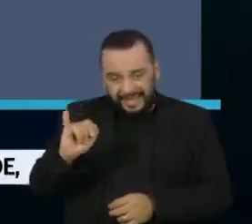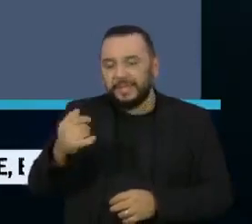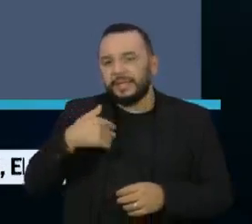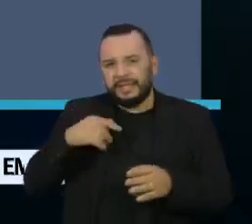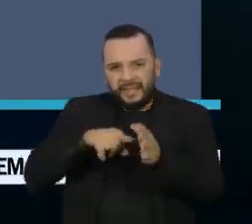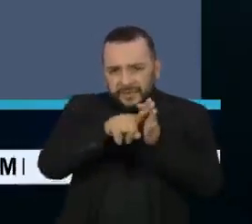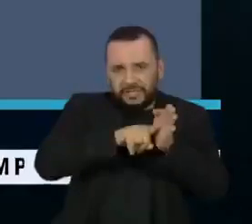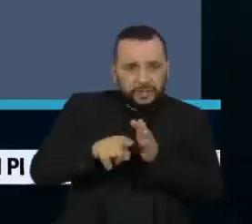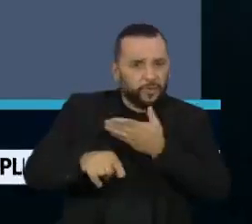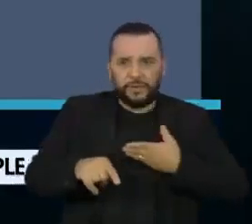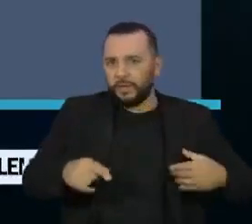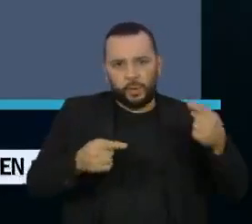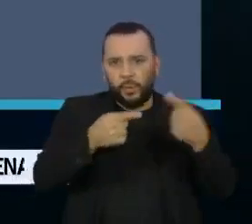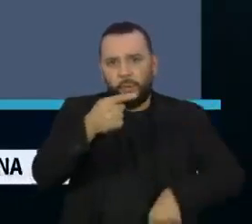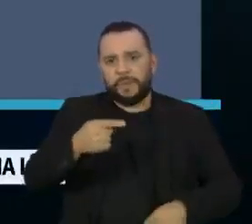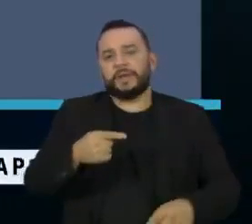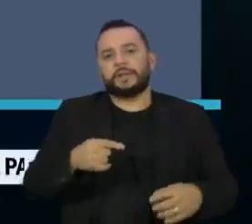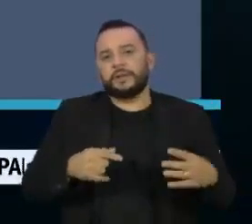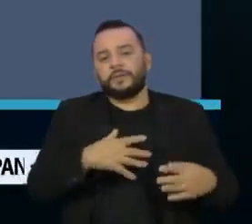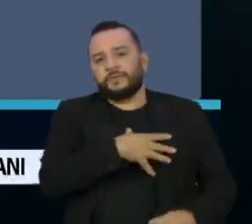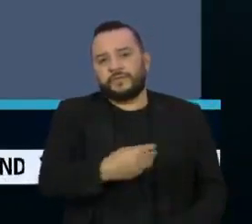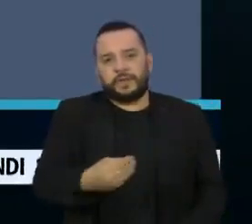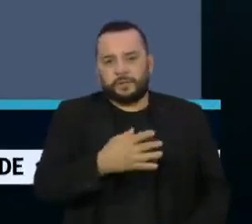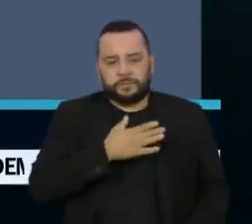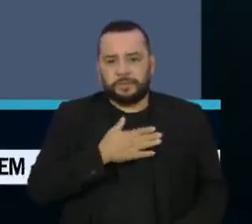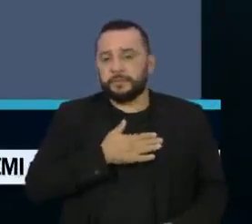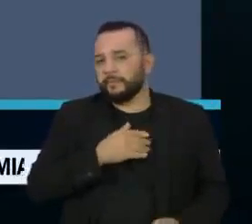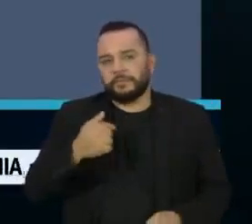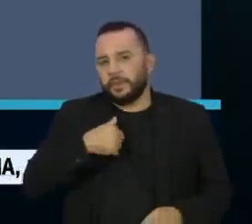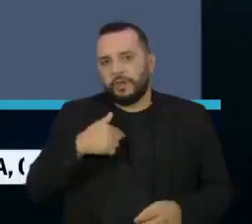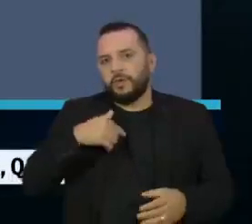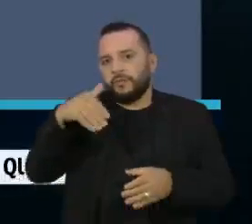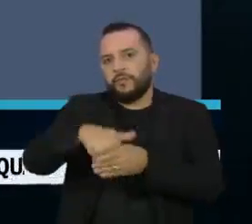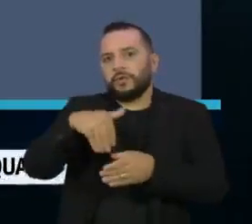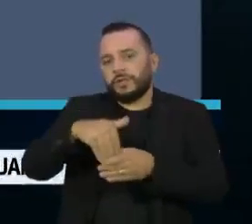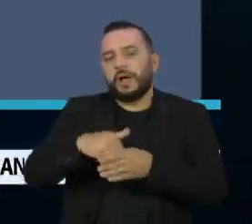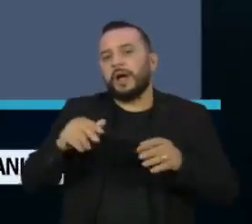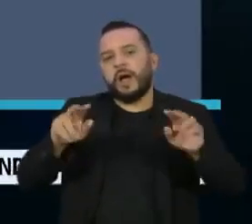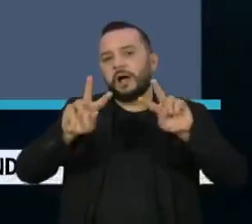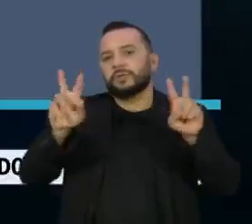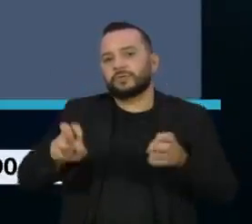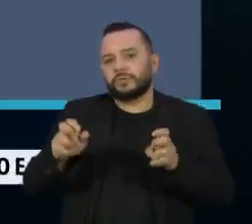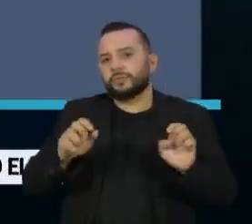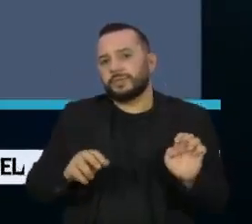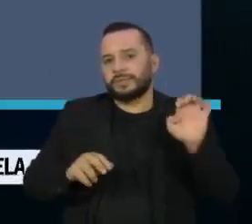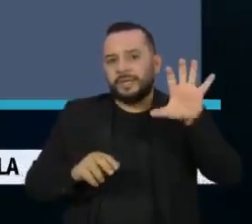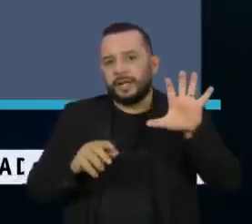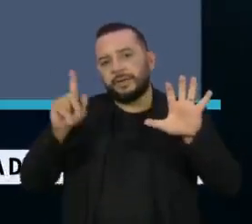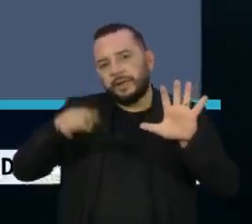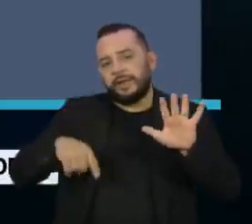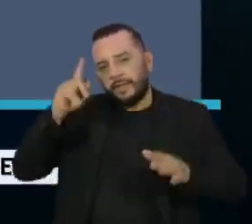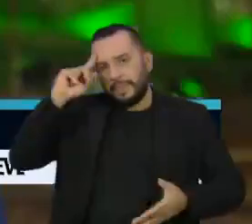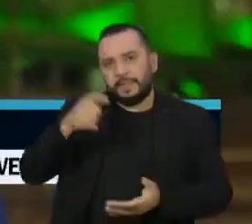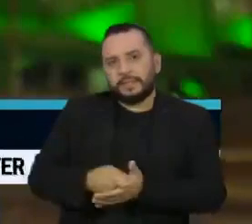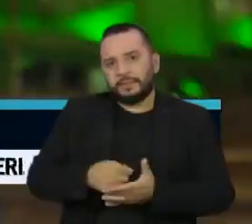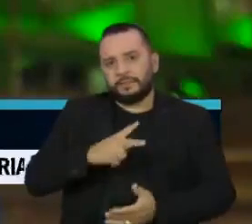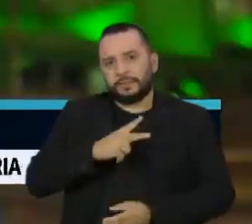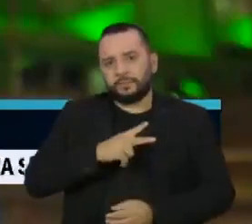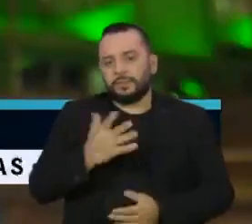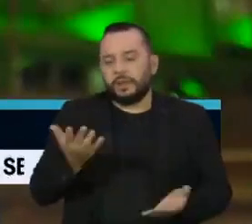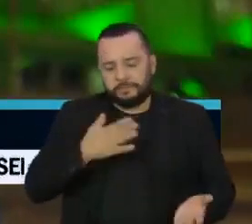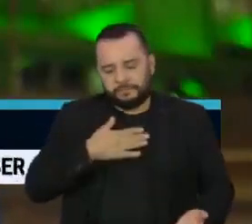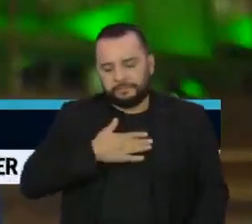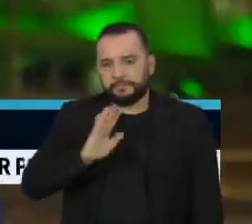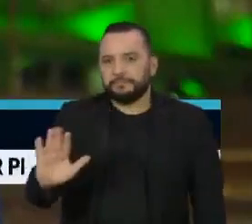indício de irregularidades, não relatará nem votará qualquer assunto sobre o Estado e que isso era uma decisão de foro íntimo. A